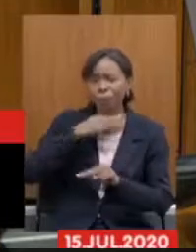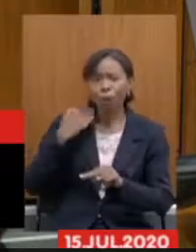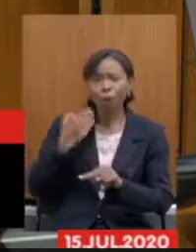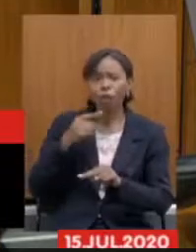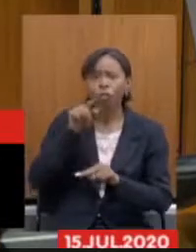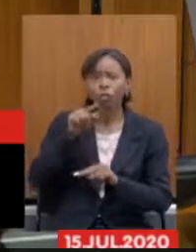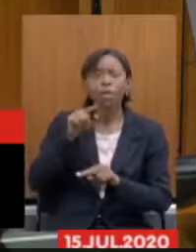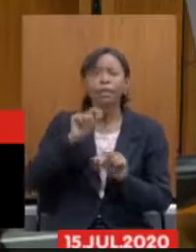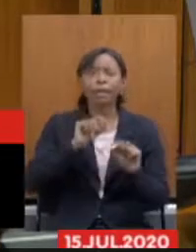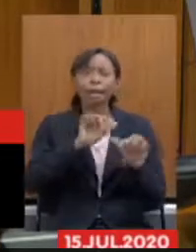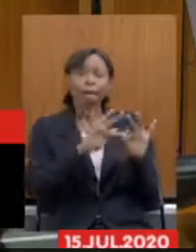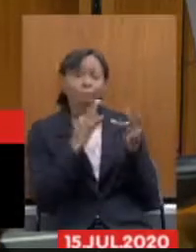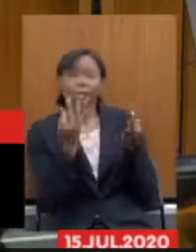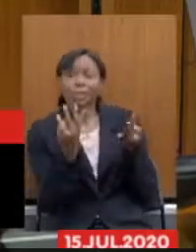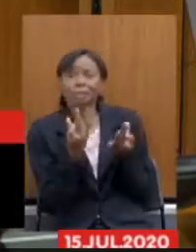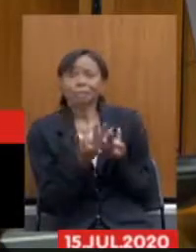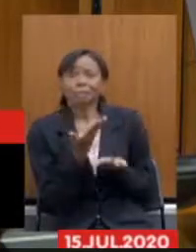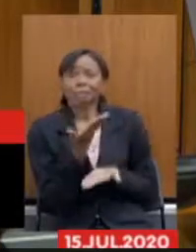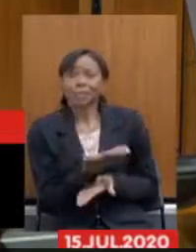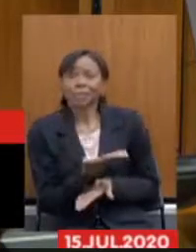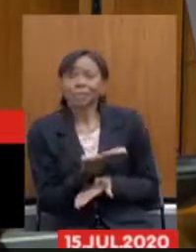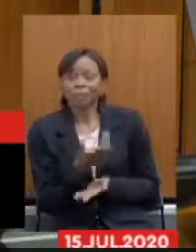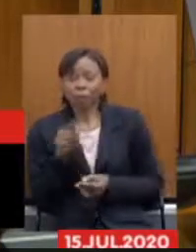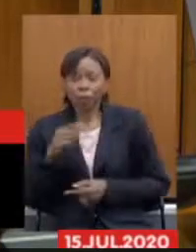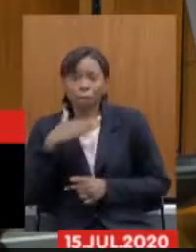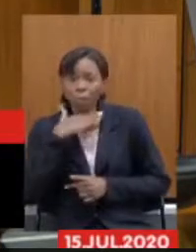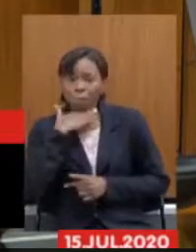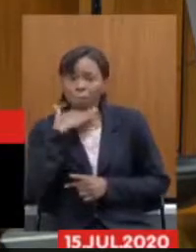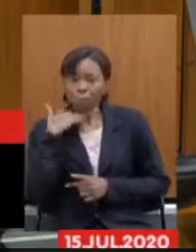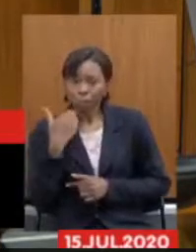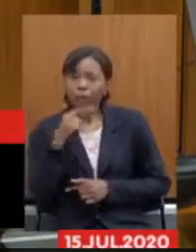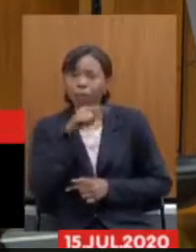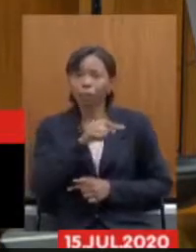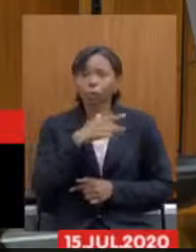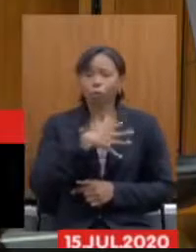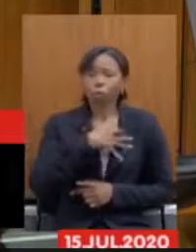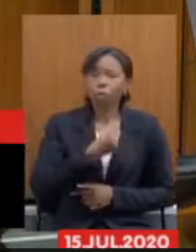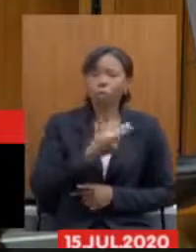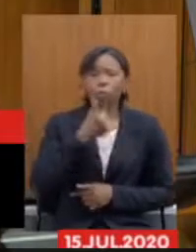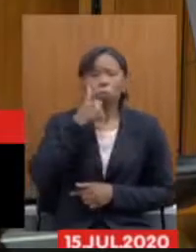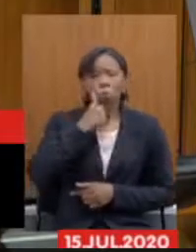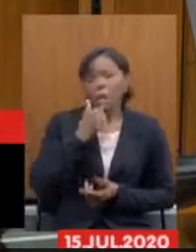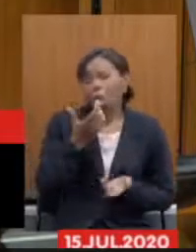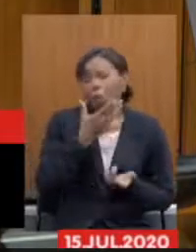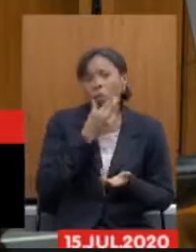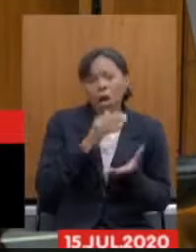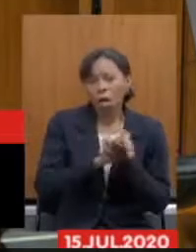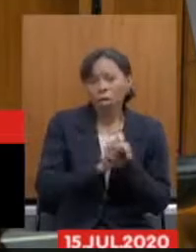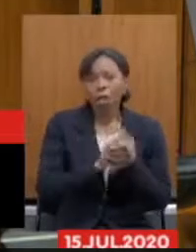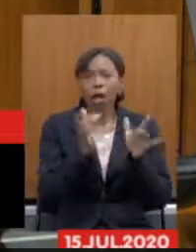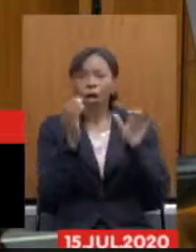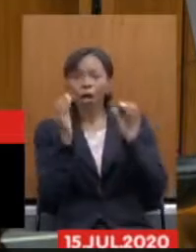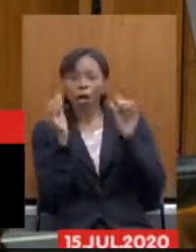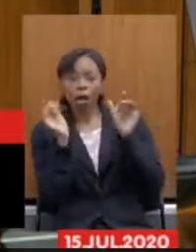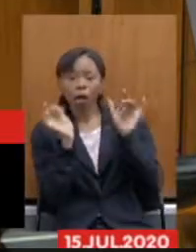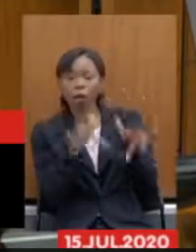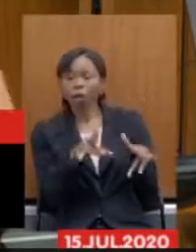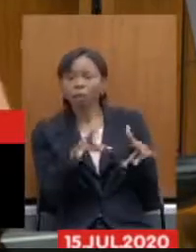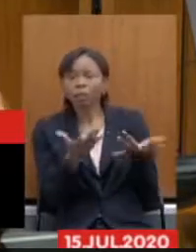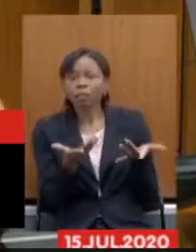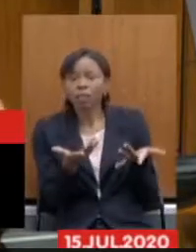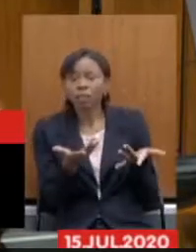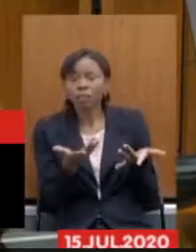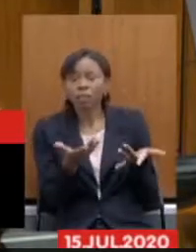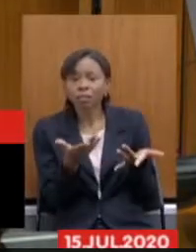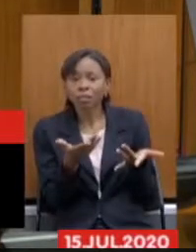a sua estrutura familiar e você morre você deixa seus filhos e sua mulher ou seu marido desamparados porque tem uma